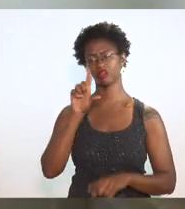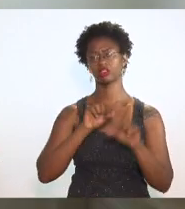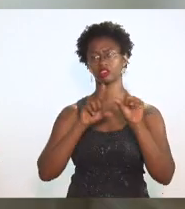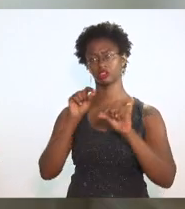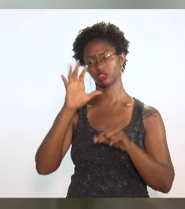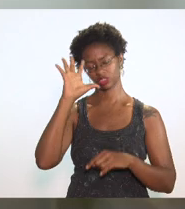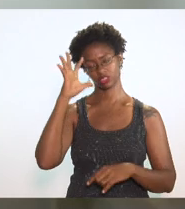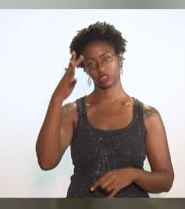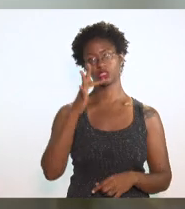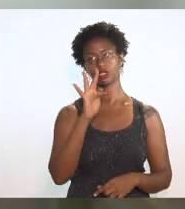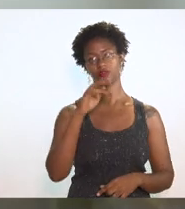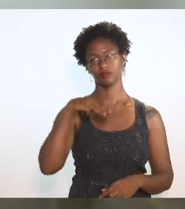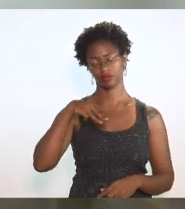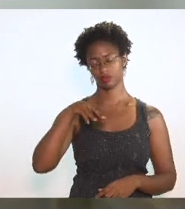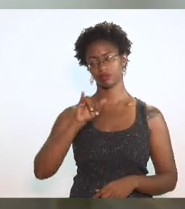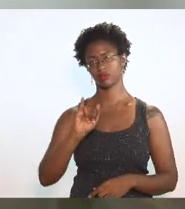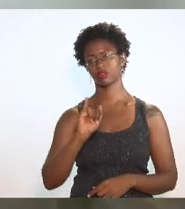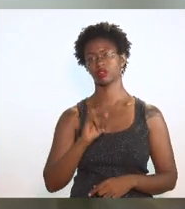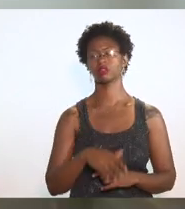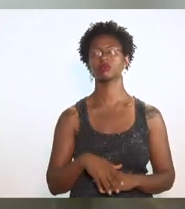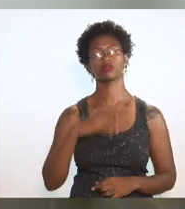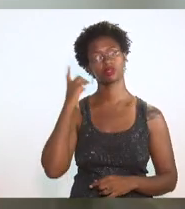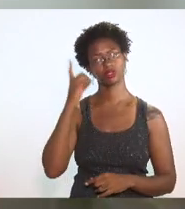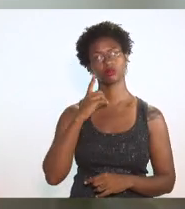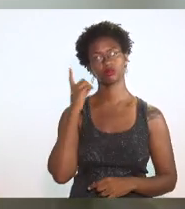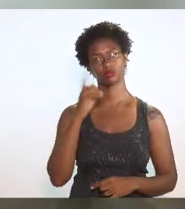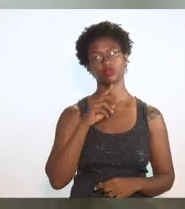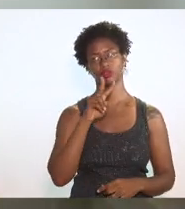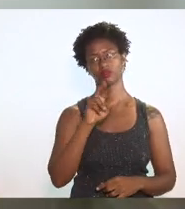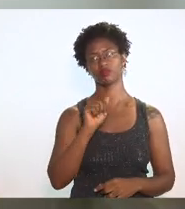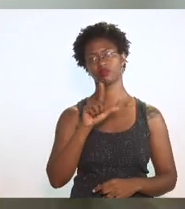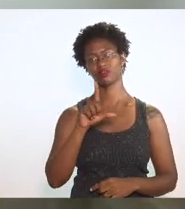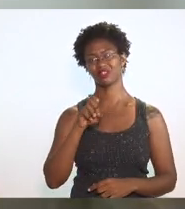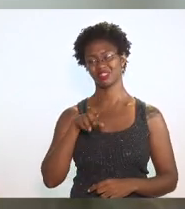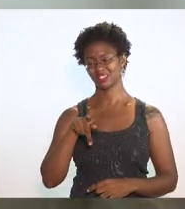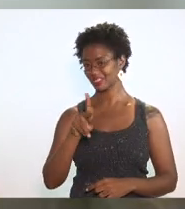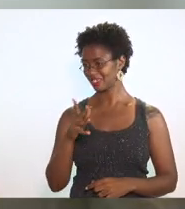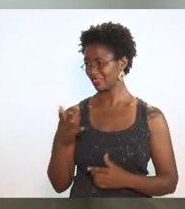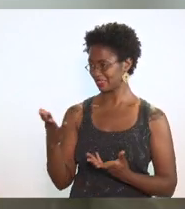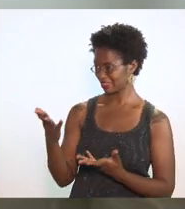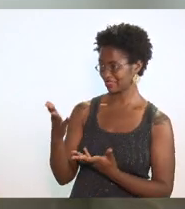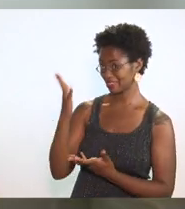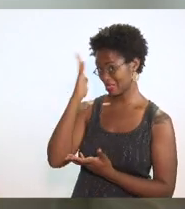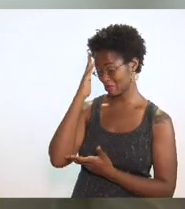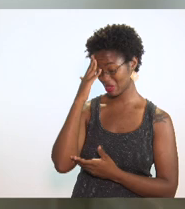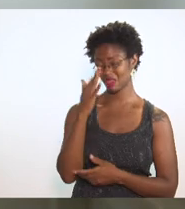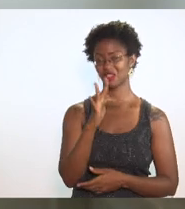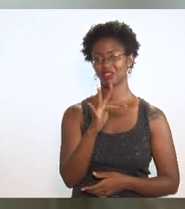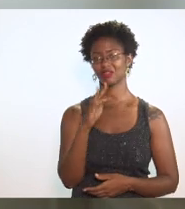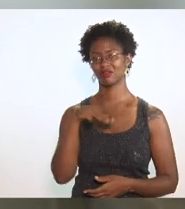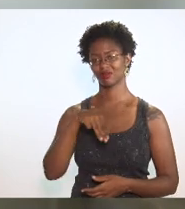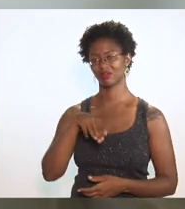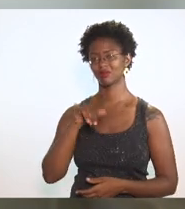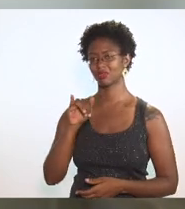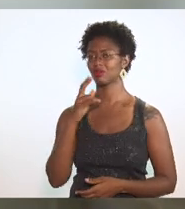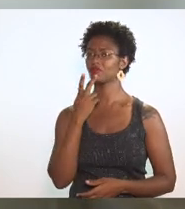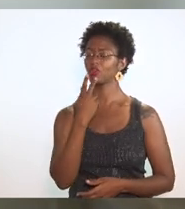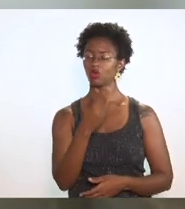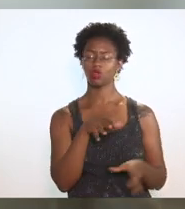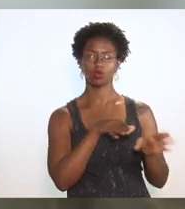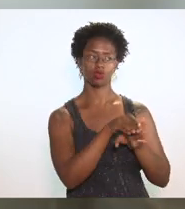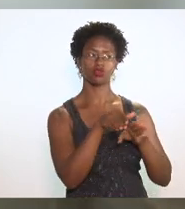o FMI, viu, deputado Valdé Carneiro? O FMI recomendou à União